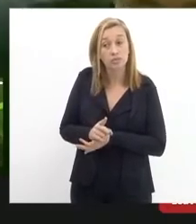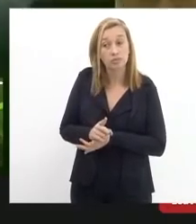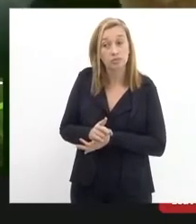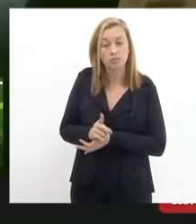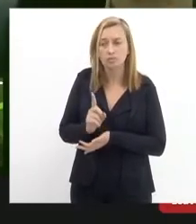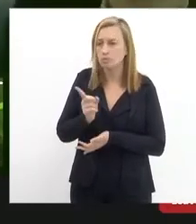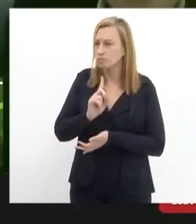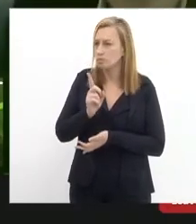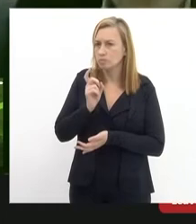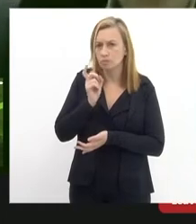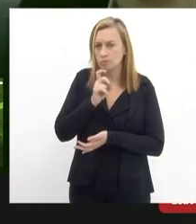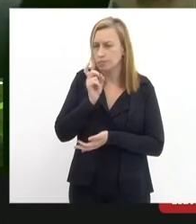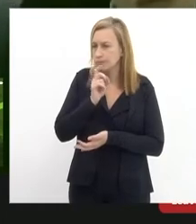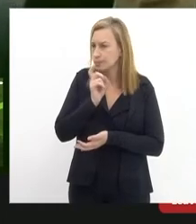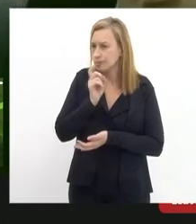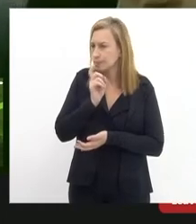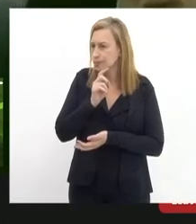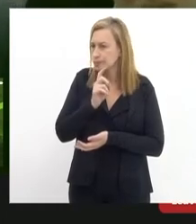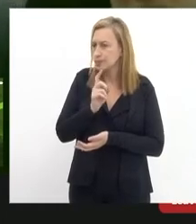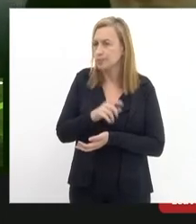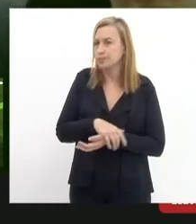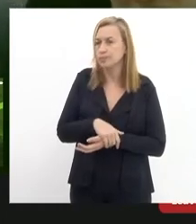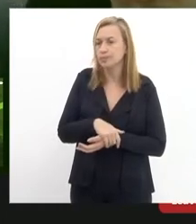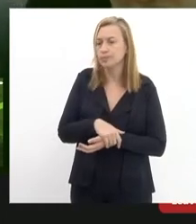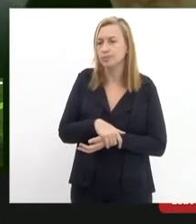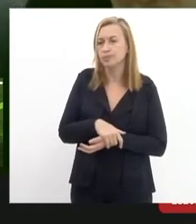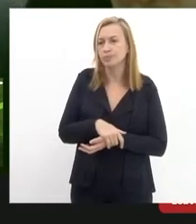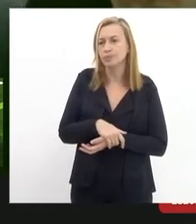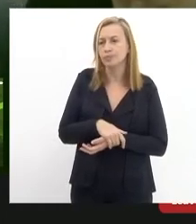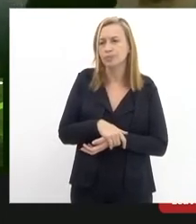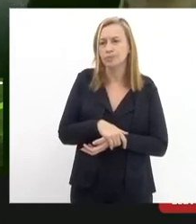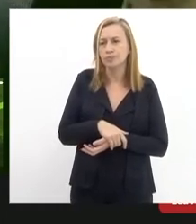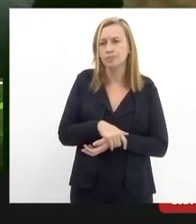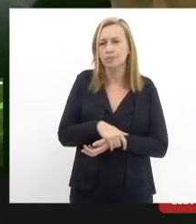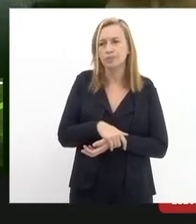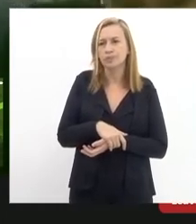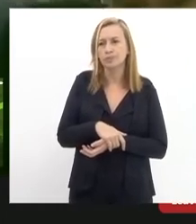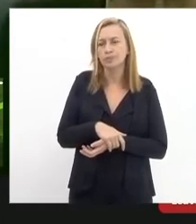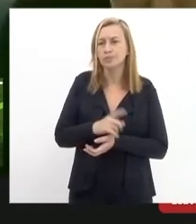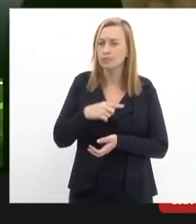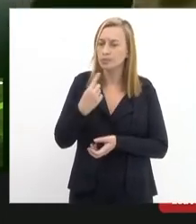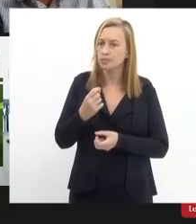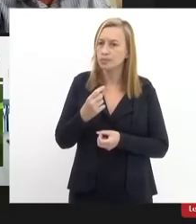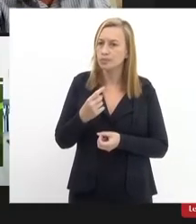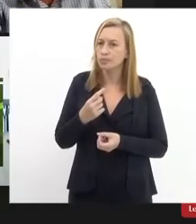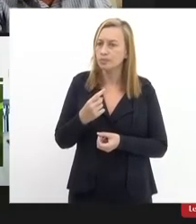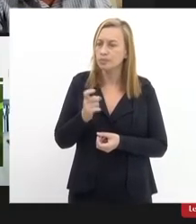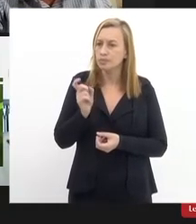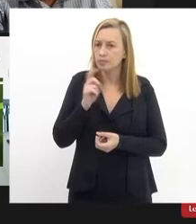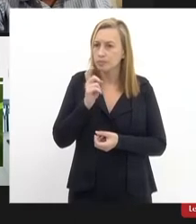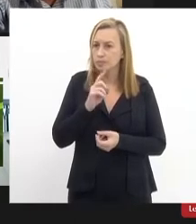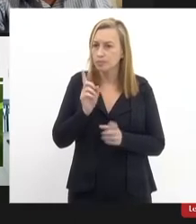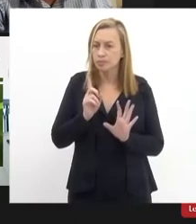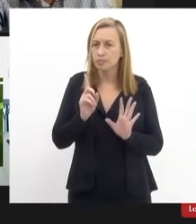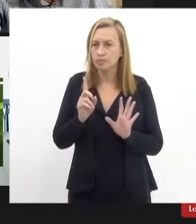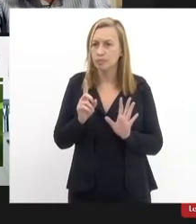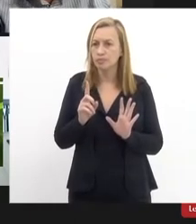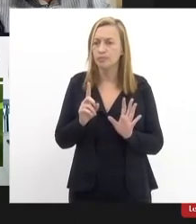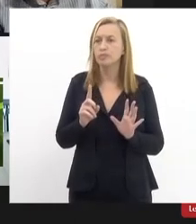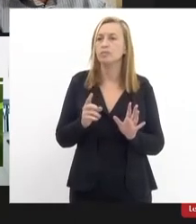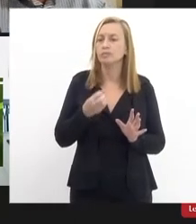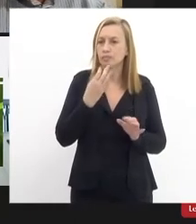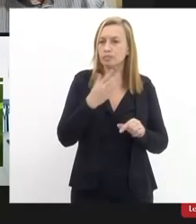medindo o nosso os nossos esforços no que diz respeito a boa prestação de